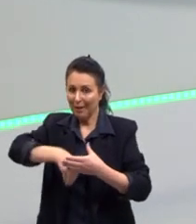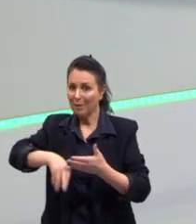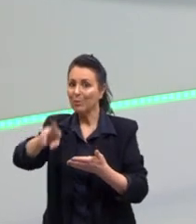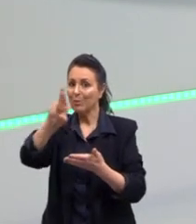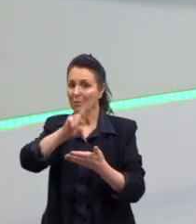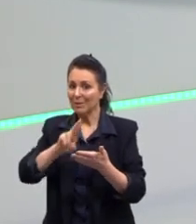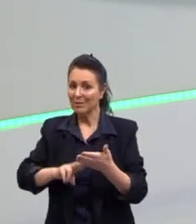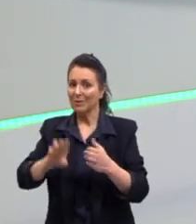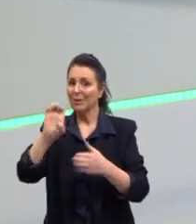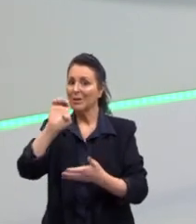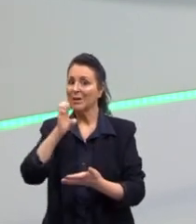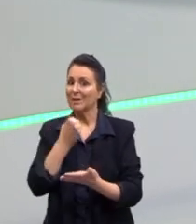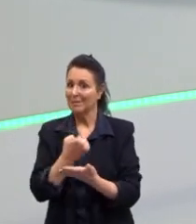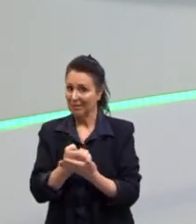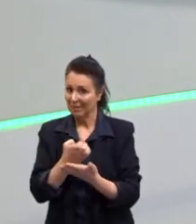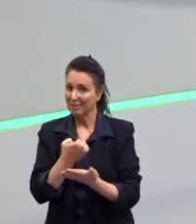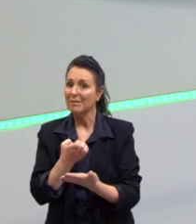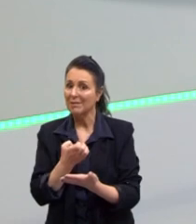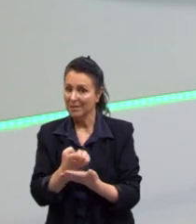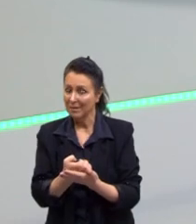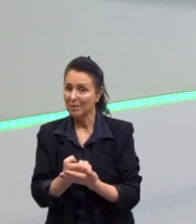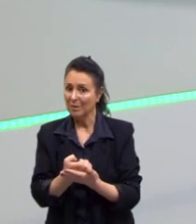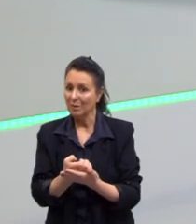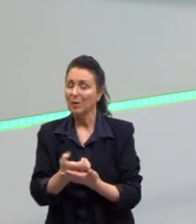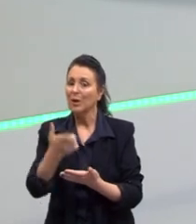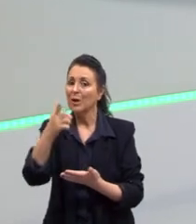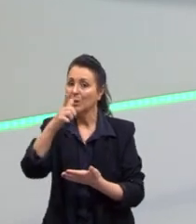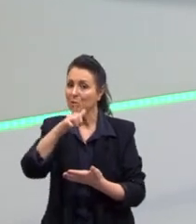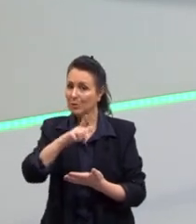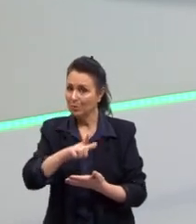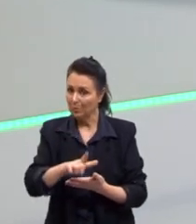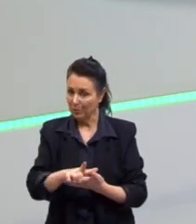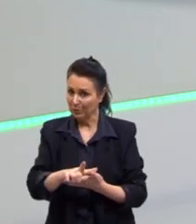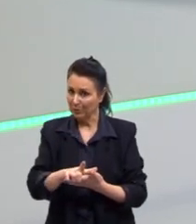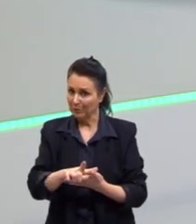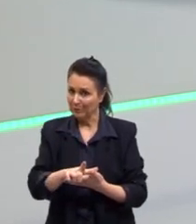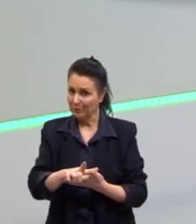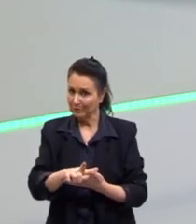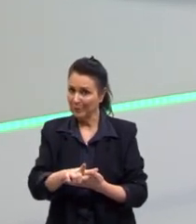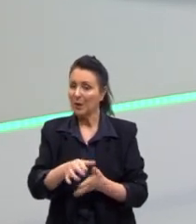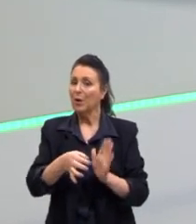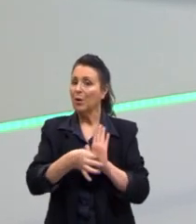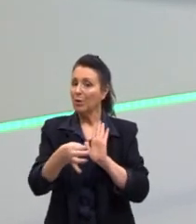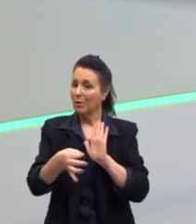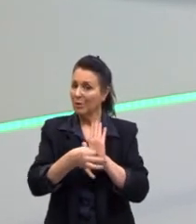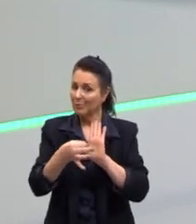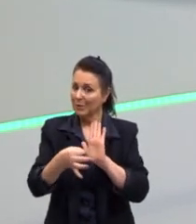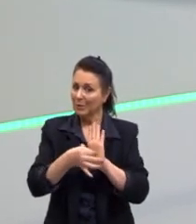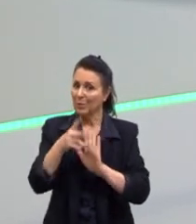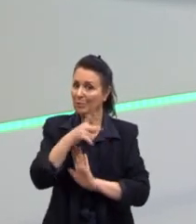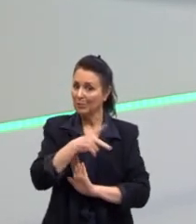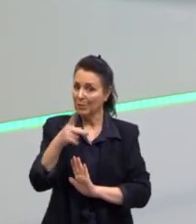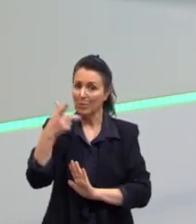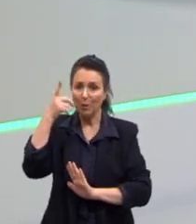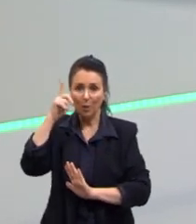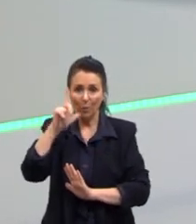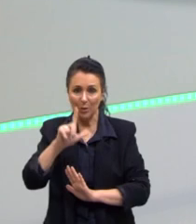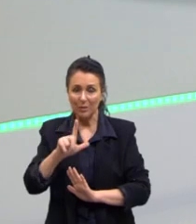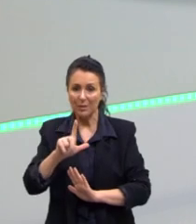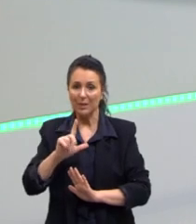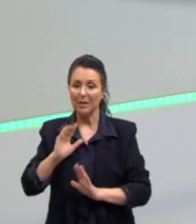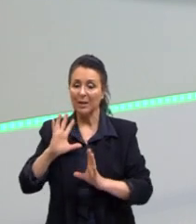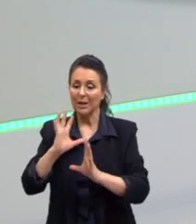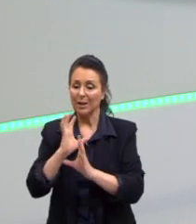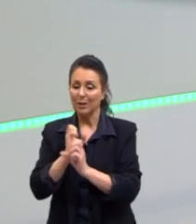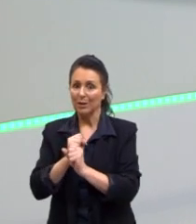exercício que sugiro mais uma vez a todos que estão estudando para alcançar a nota mil, para entender os